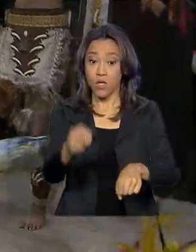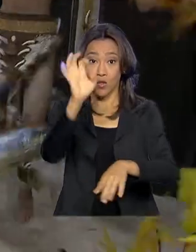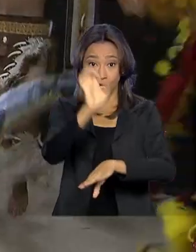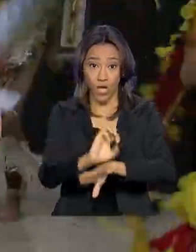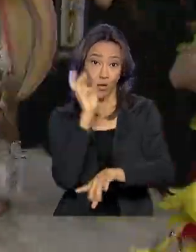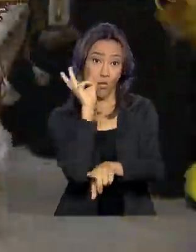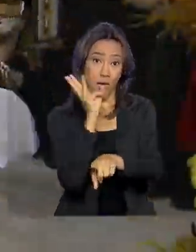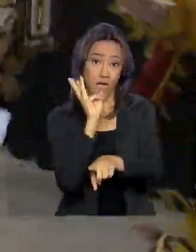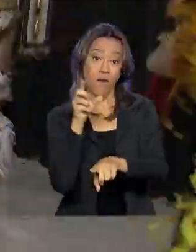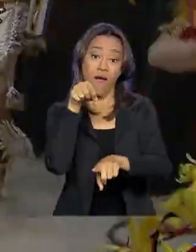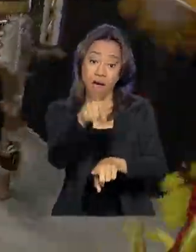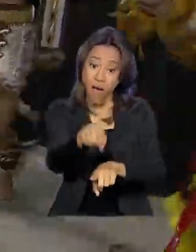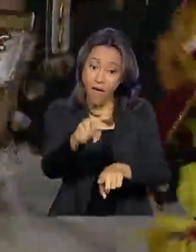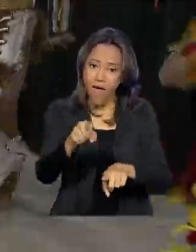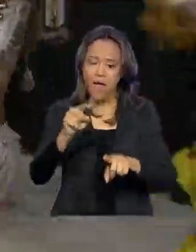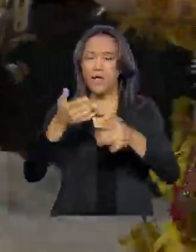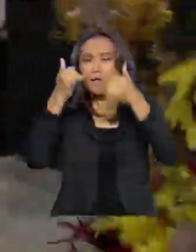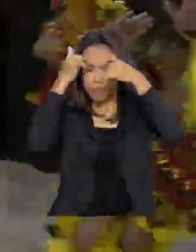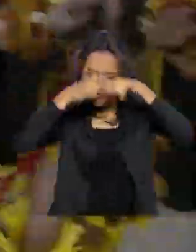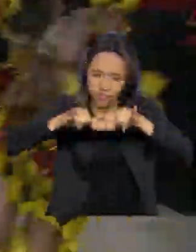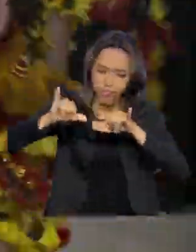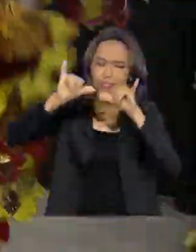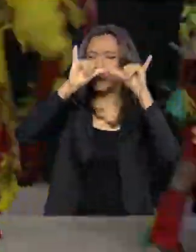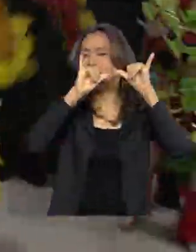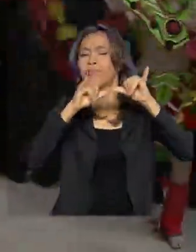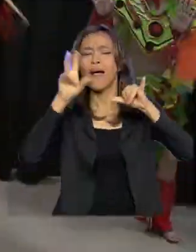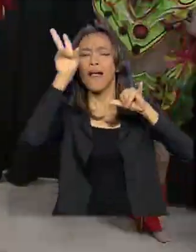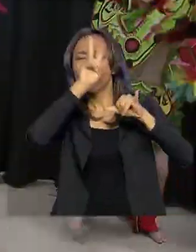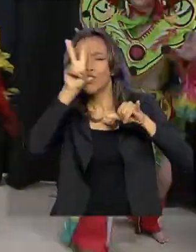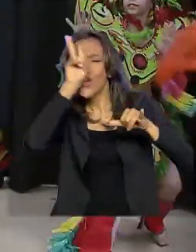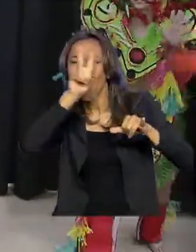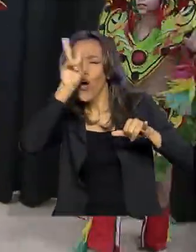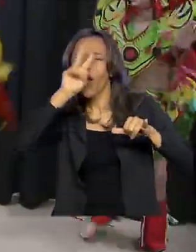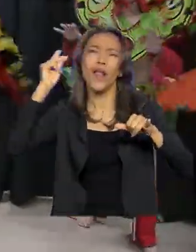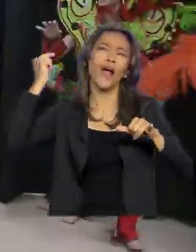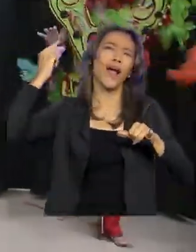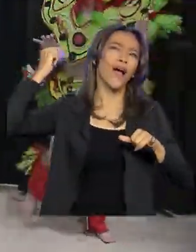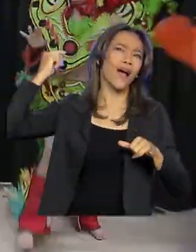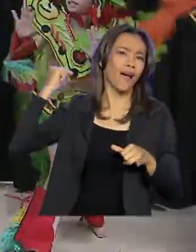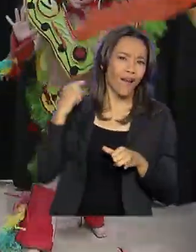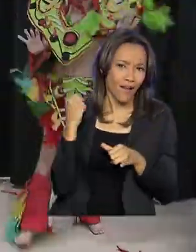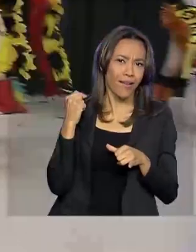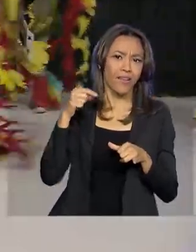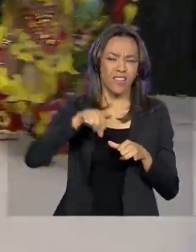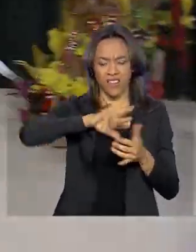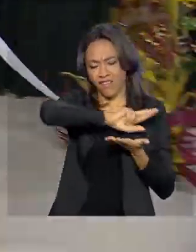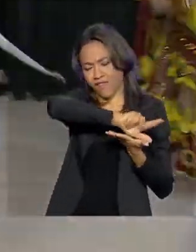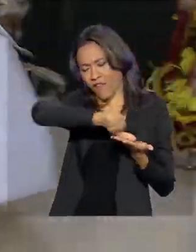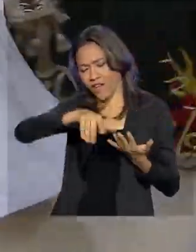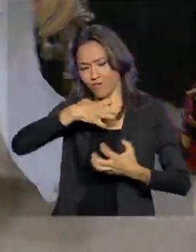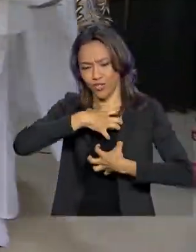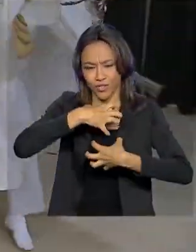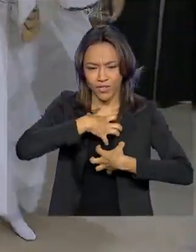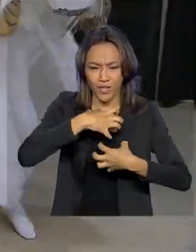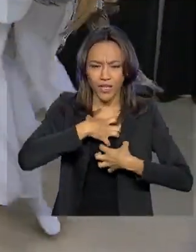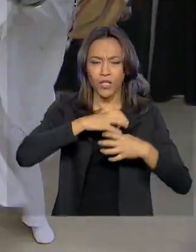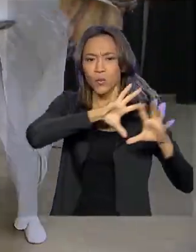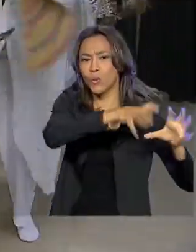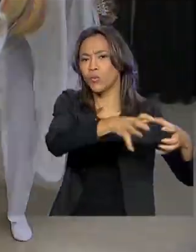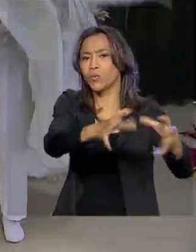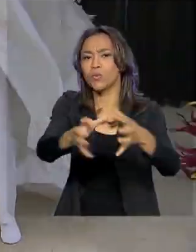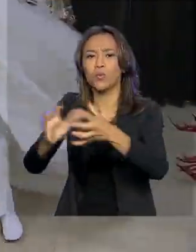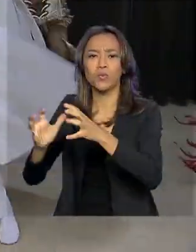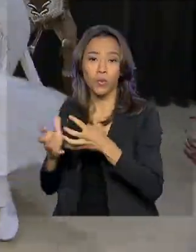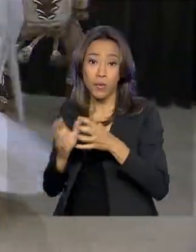manifestação popular de devoção aos santos e também de lendas da região. Possui variedade de estilo, diversidade de grupos e,